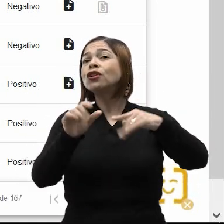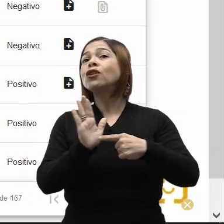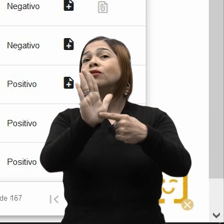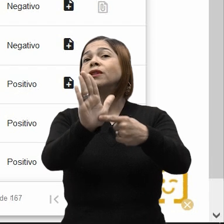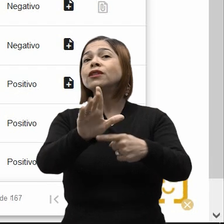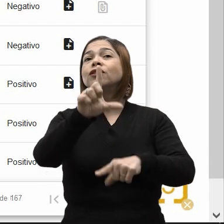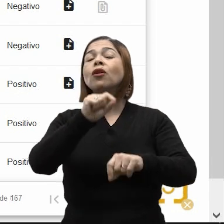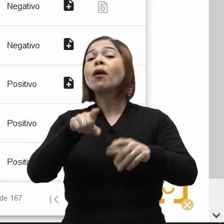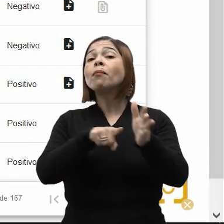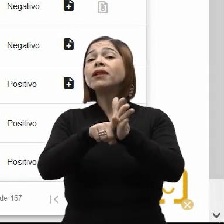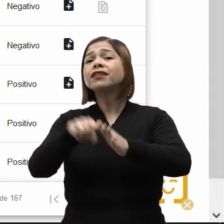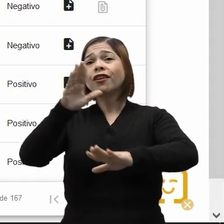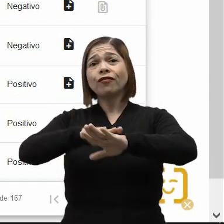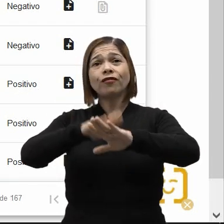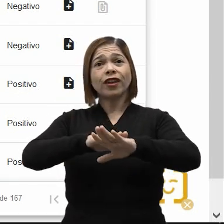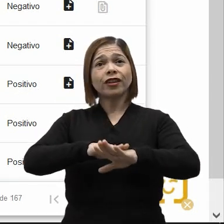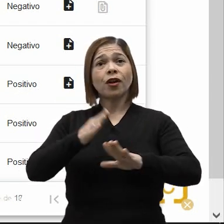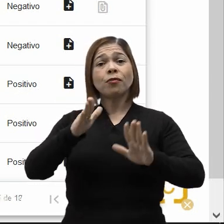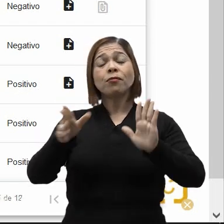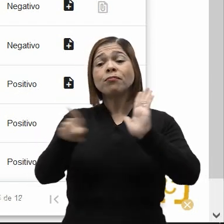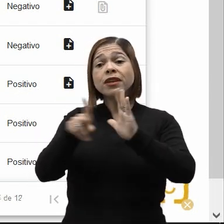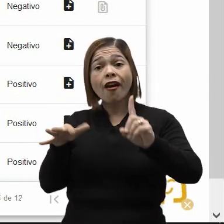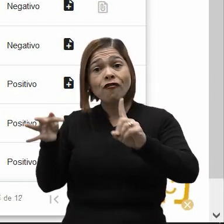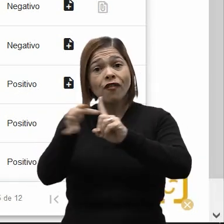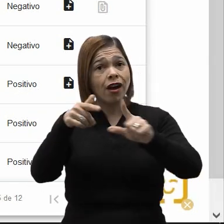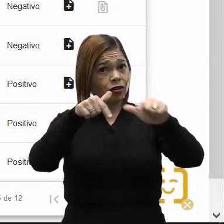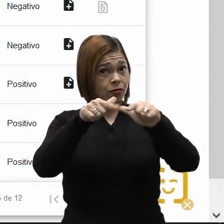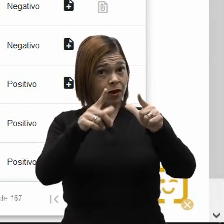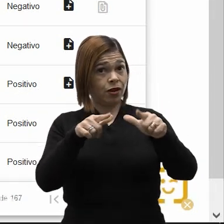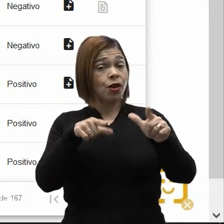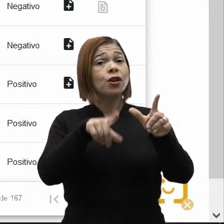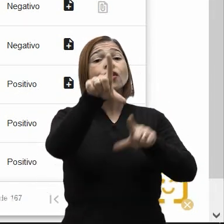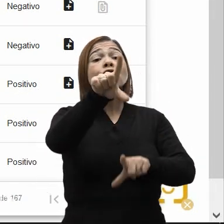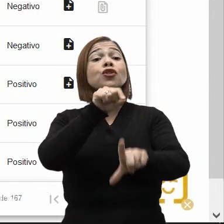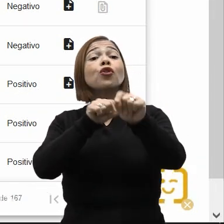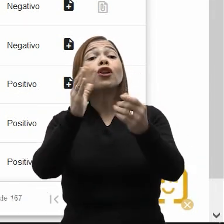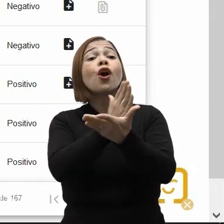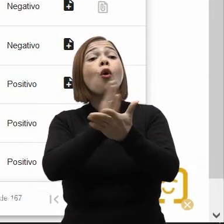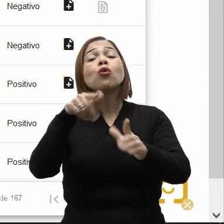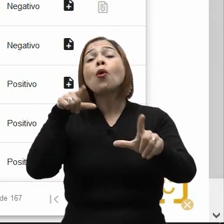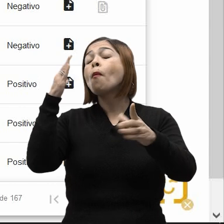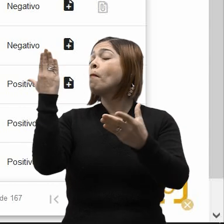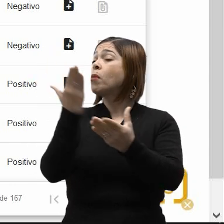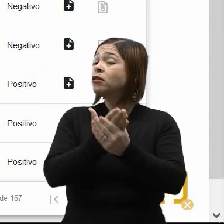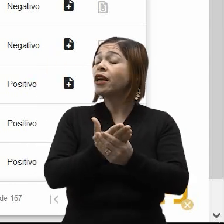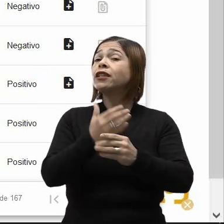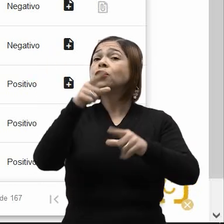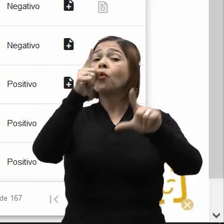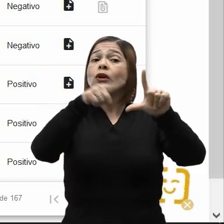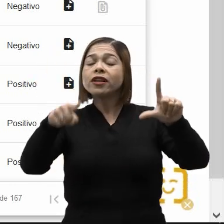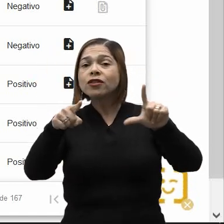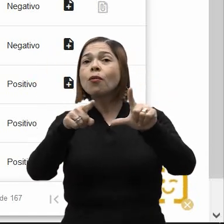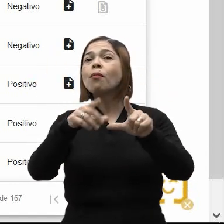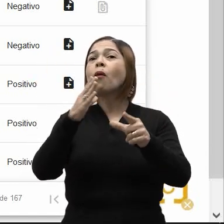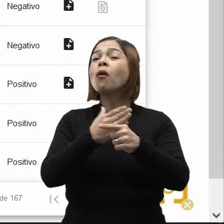exibir somente pesquisas realizadas pela Minha Vara do Trabalho, filtrar processos com índice Poupa Convênios